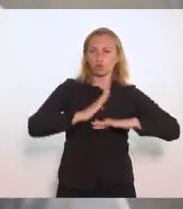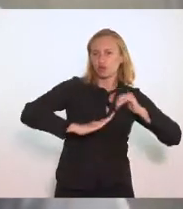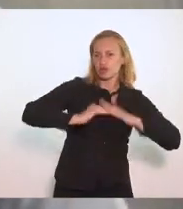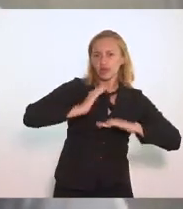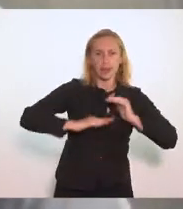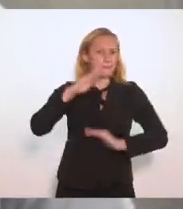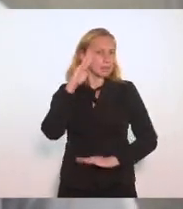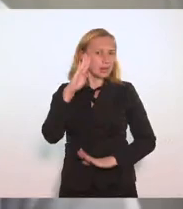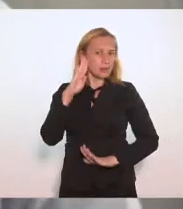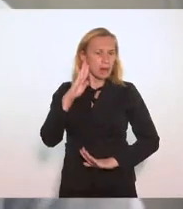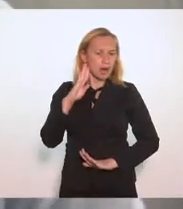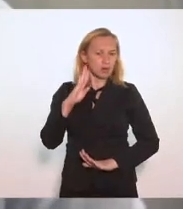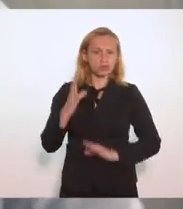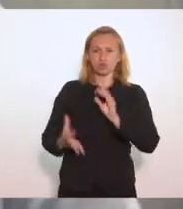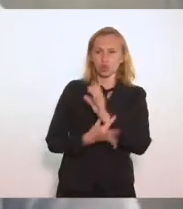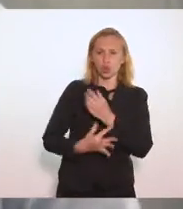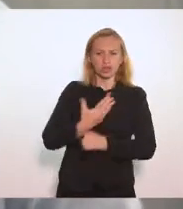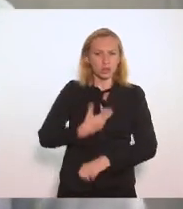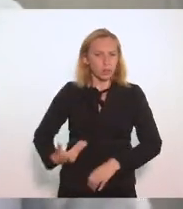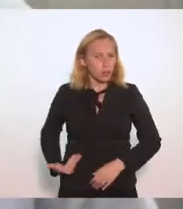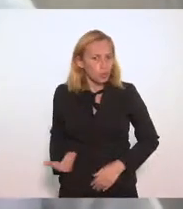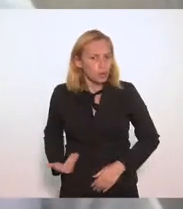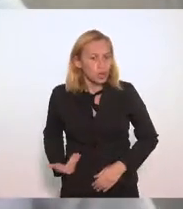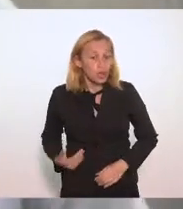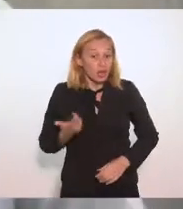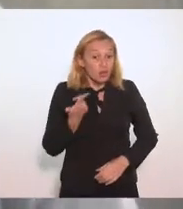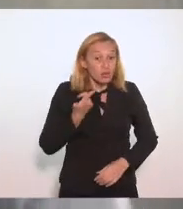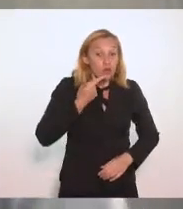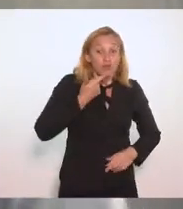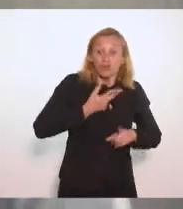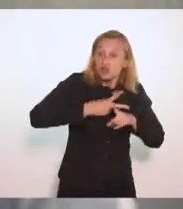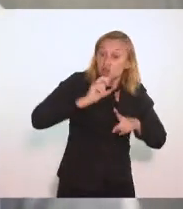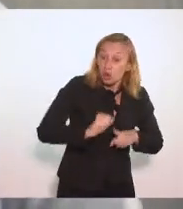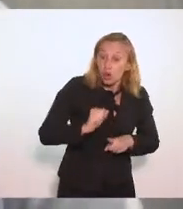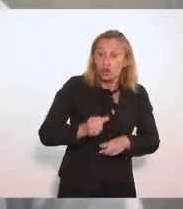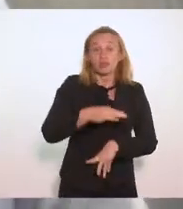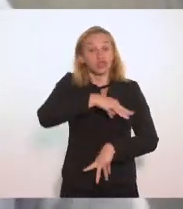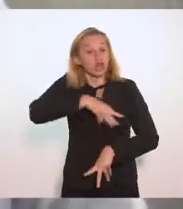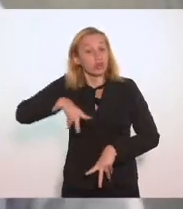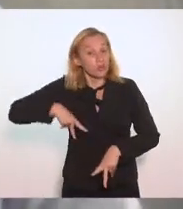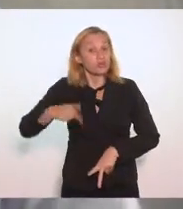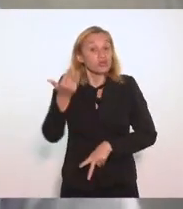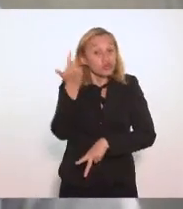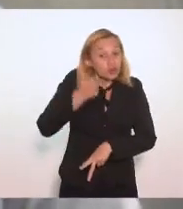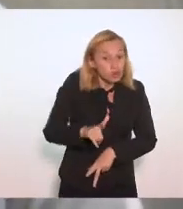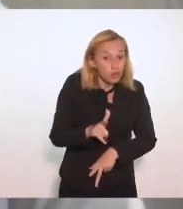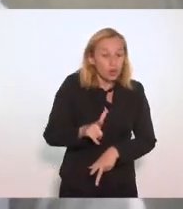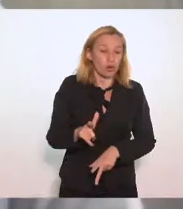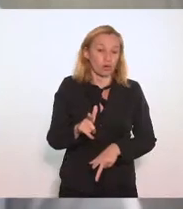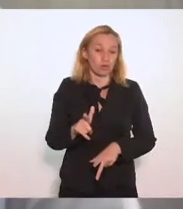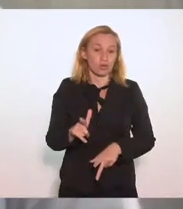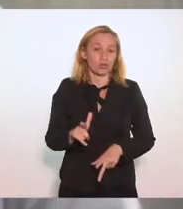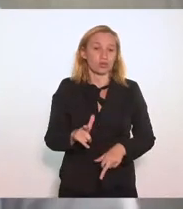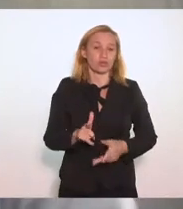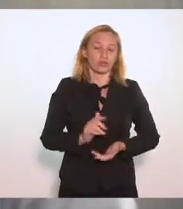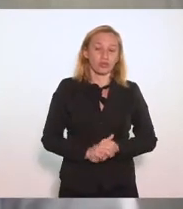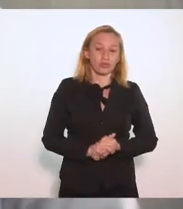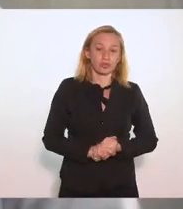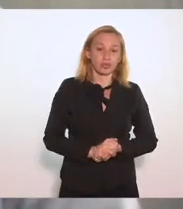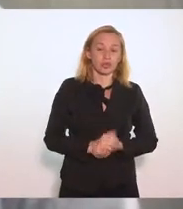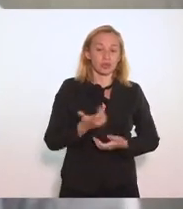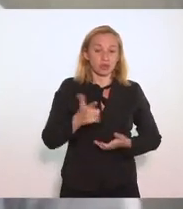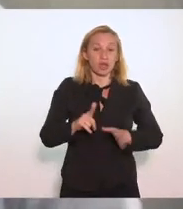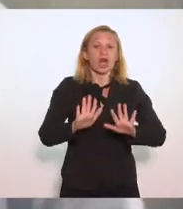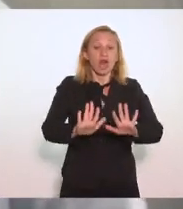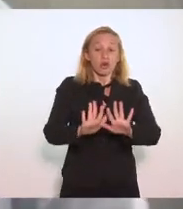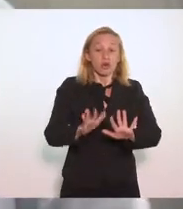fundamentais como os de segurança pública. Foi uma conquista que o Ministério Público mais uma vez tenta obstaculizar. Quero aqui,